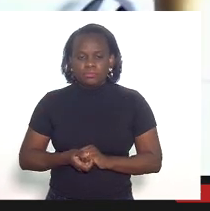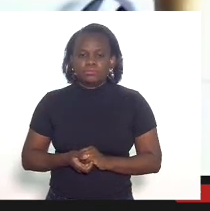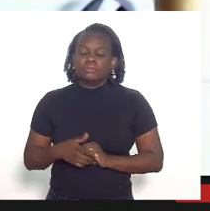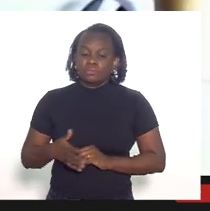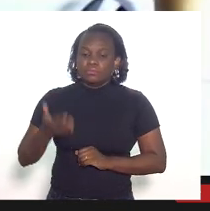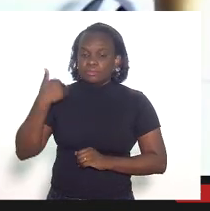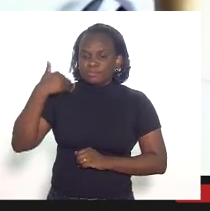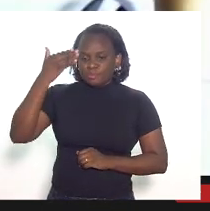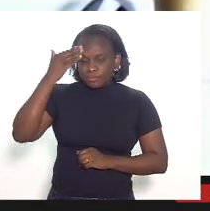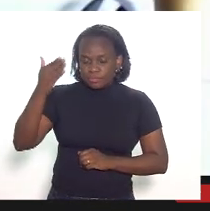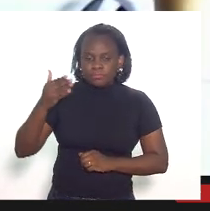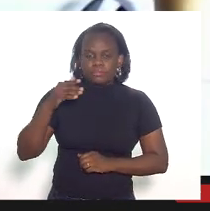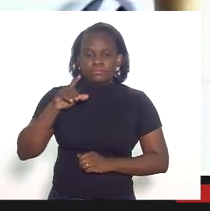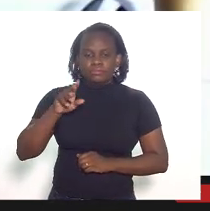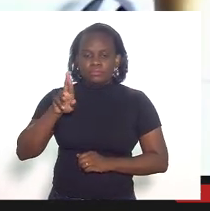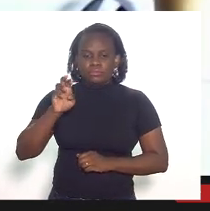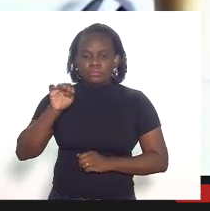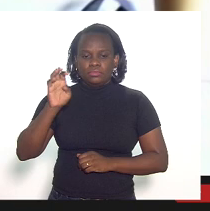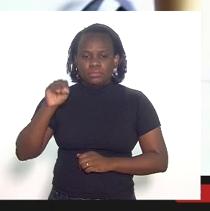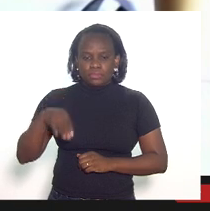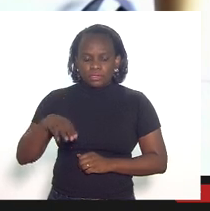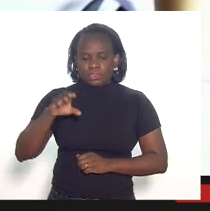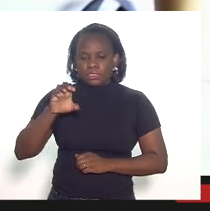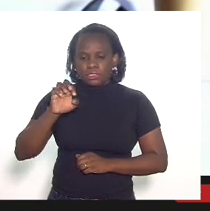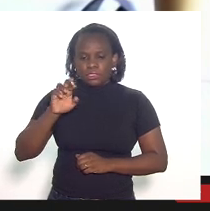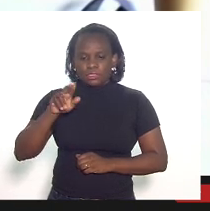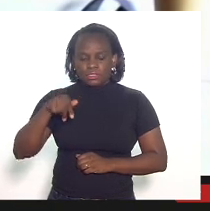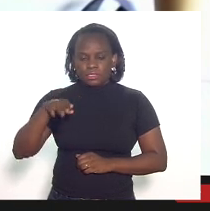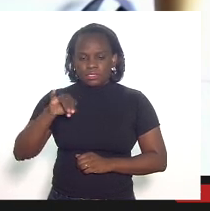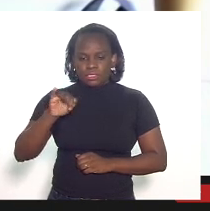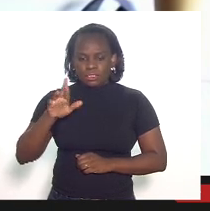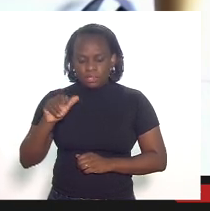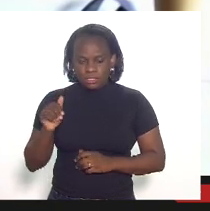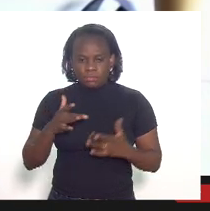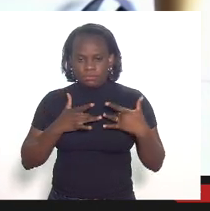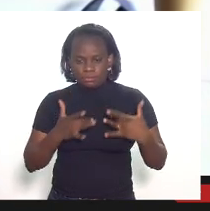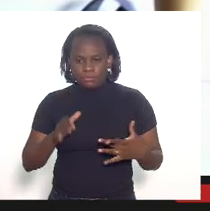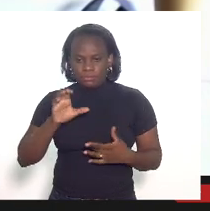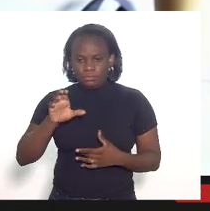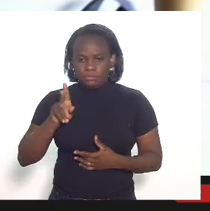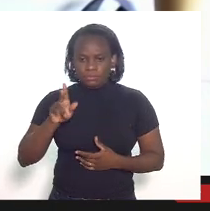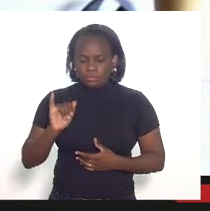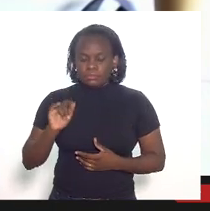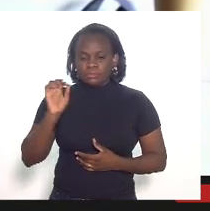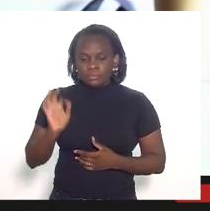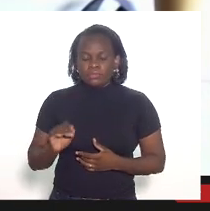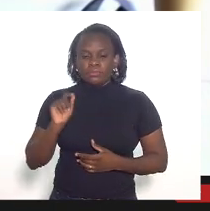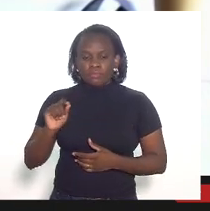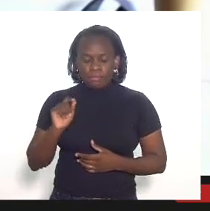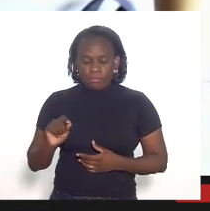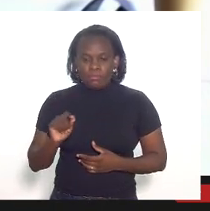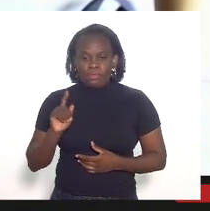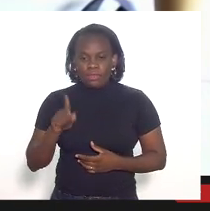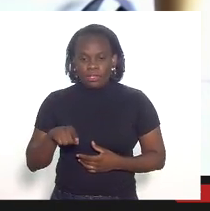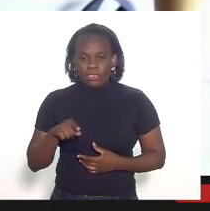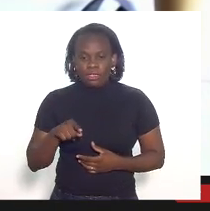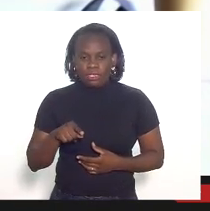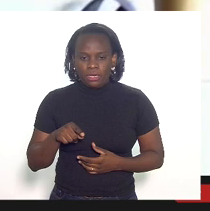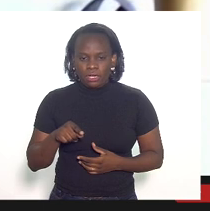agradeço doutor Rubens Serqueira a disposição dessa CPI exatamente dessa